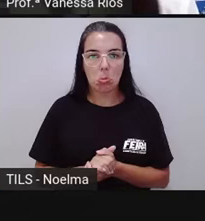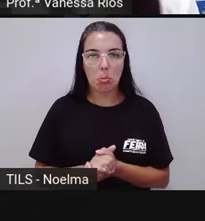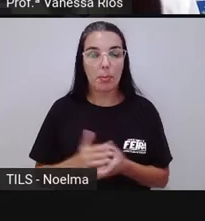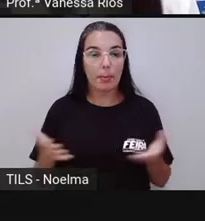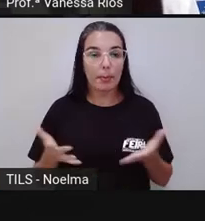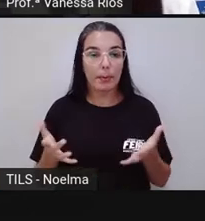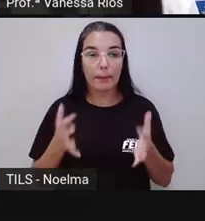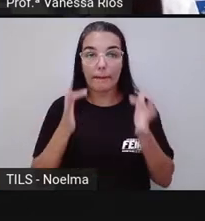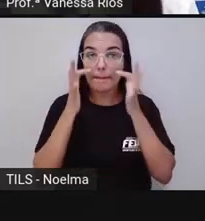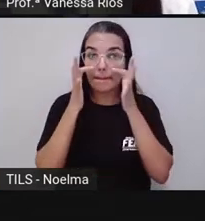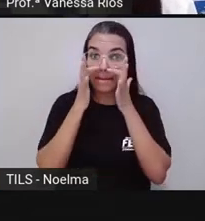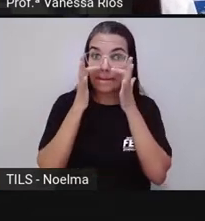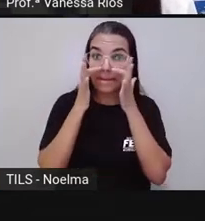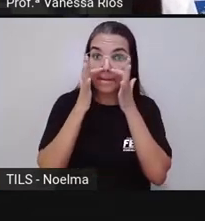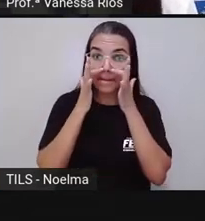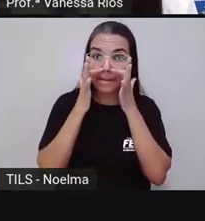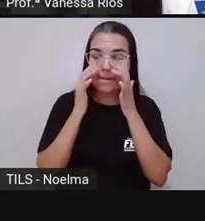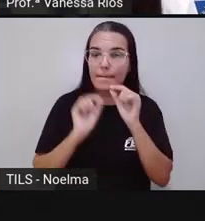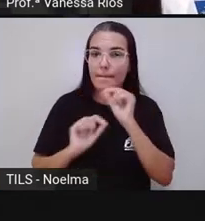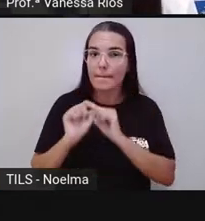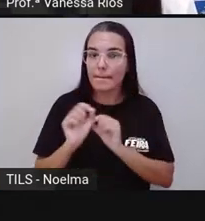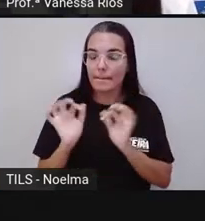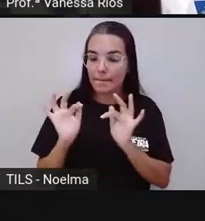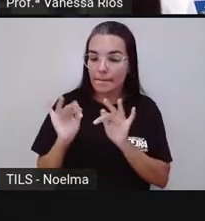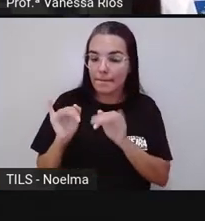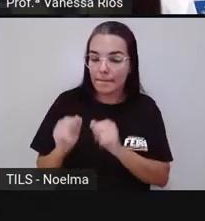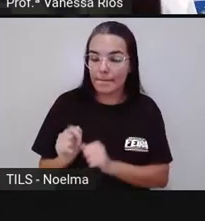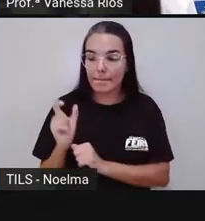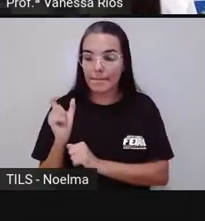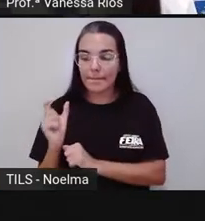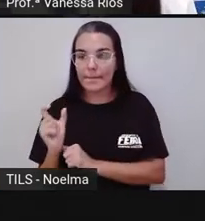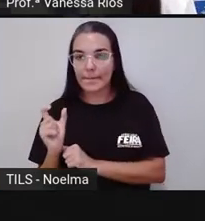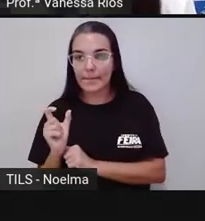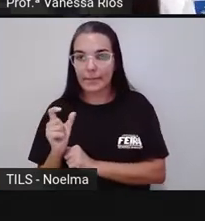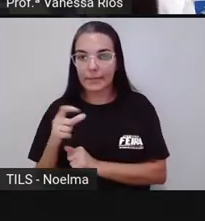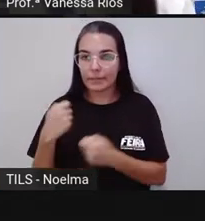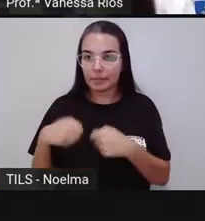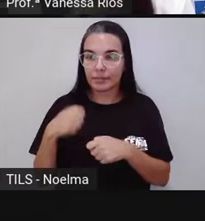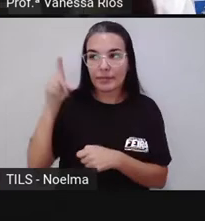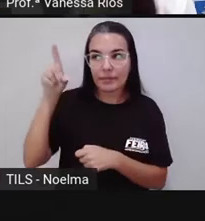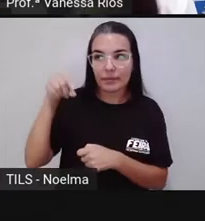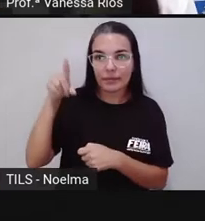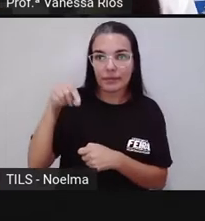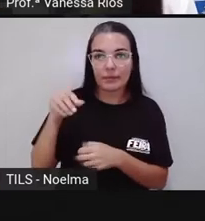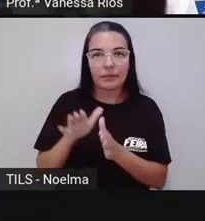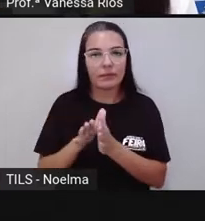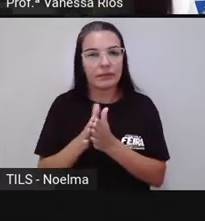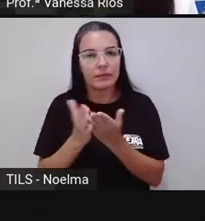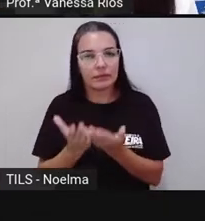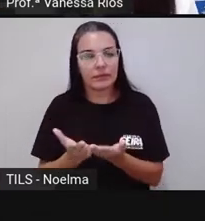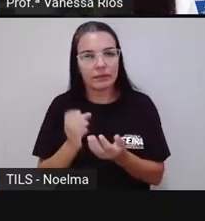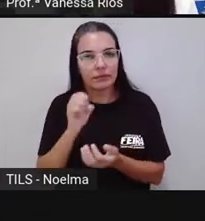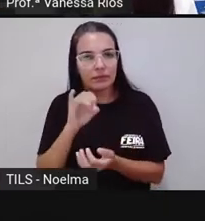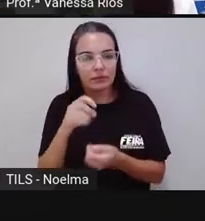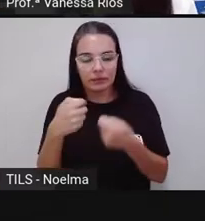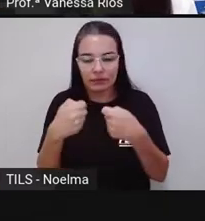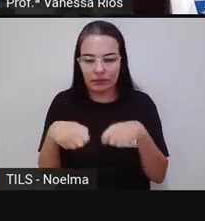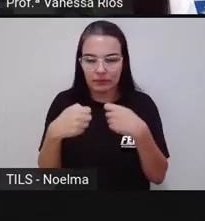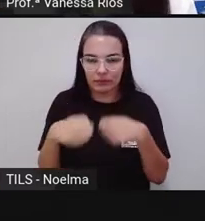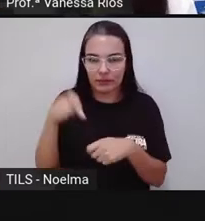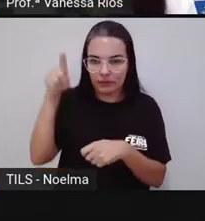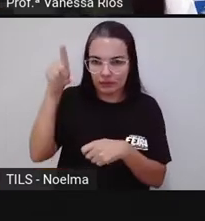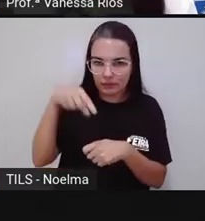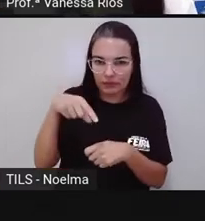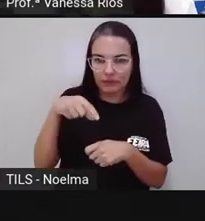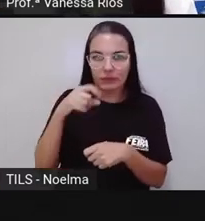Então, preste atenção na terminação das palavras para acentuá-las. E quando houver necessidade de